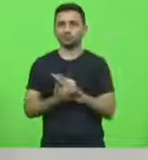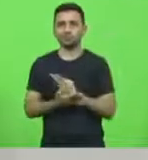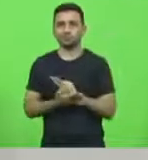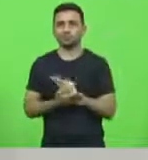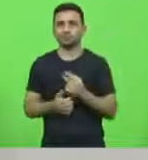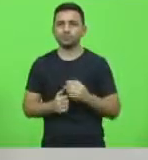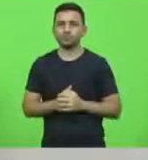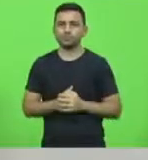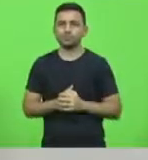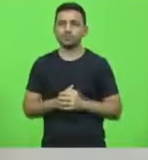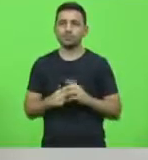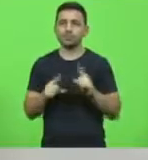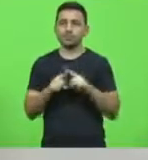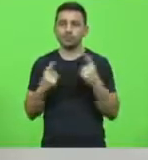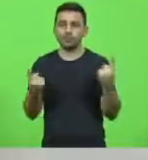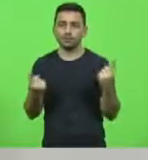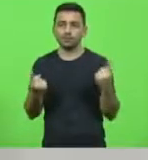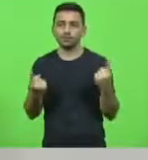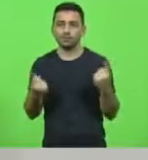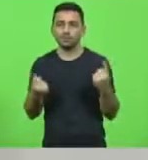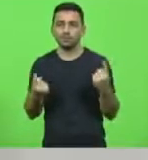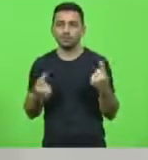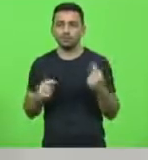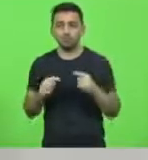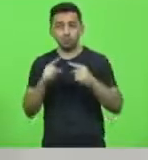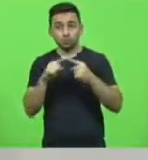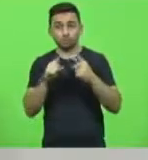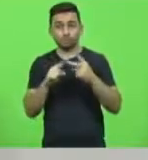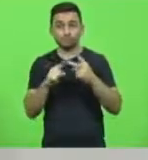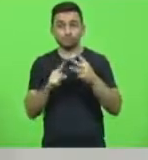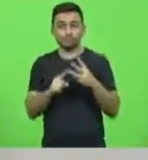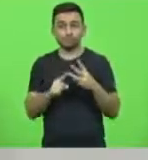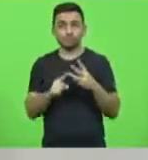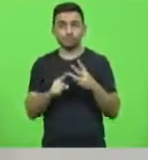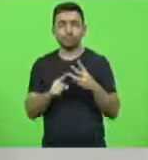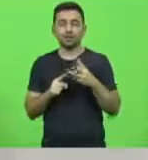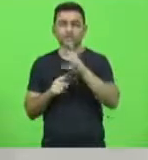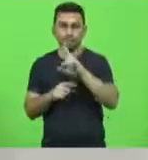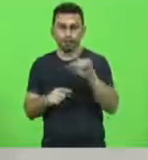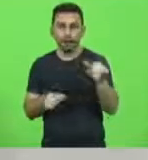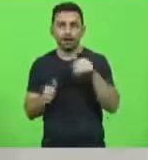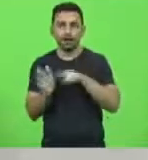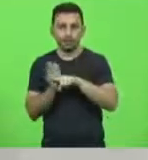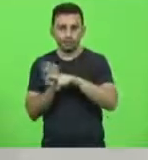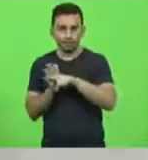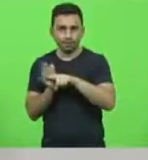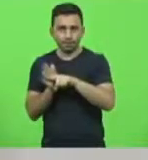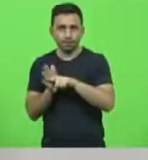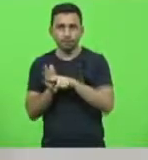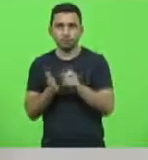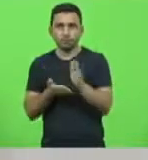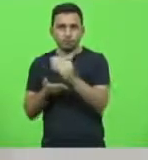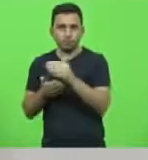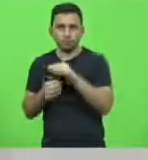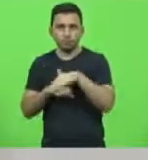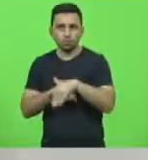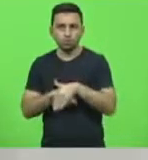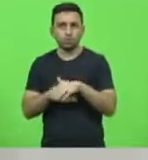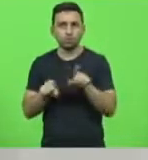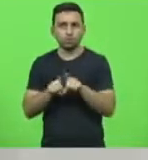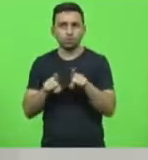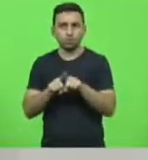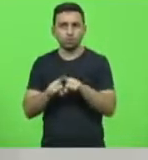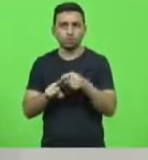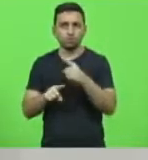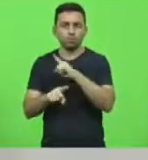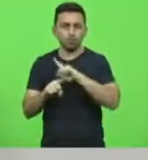os três pontos aqui que a gente vai analisar, que é o recolhimento noturno, a proibição de se ausentar